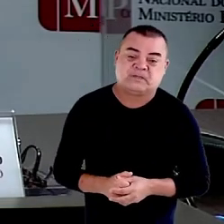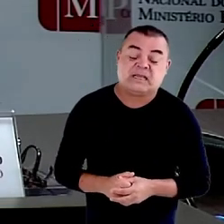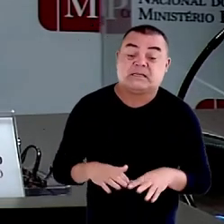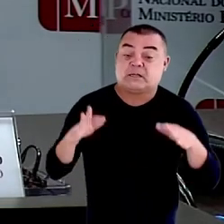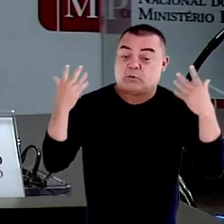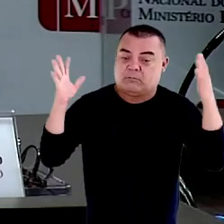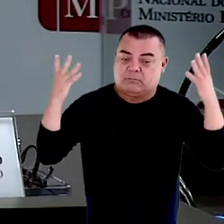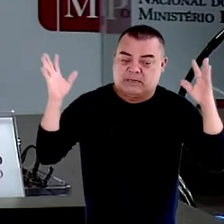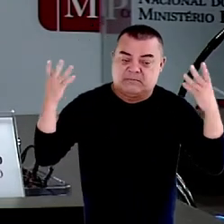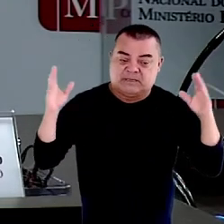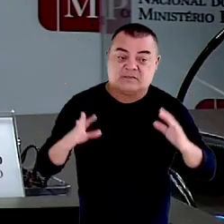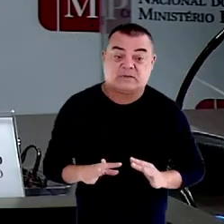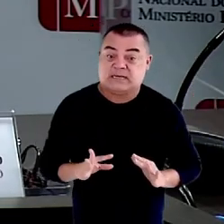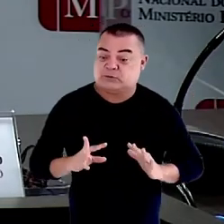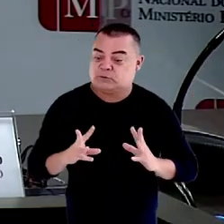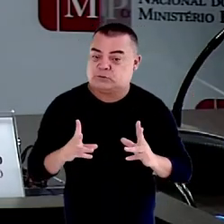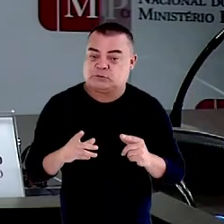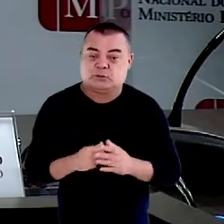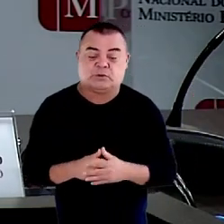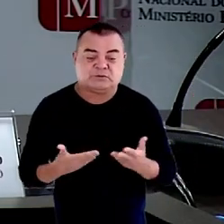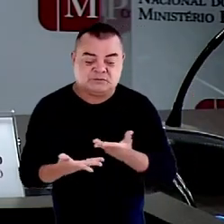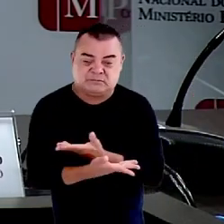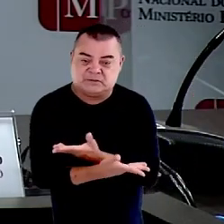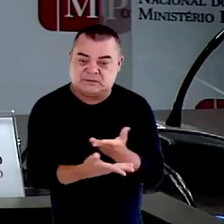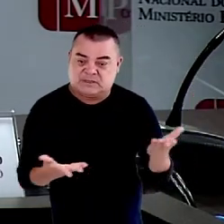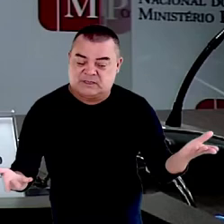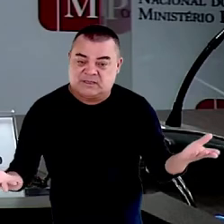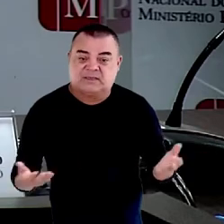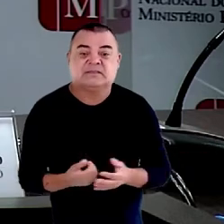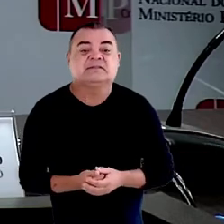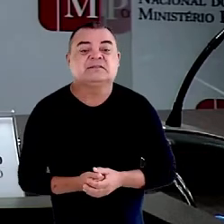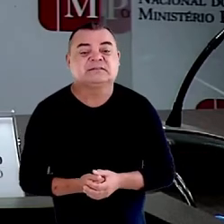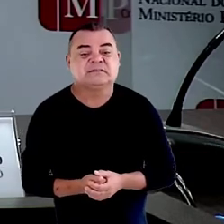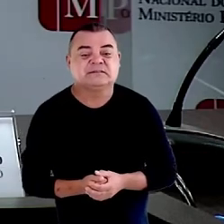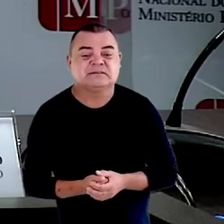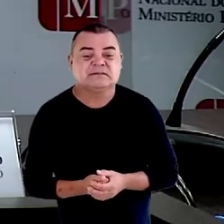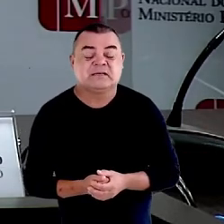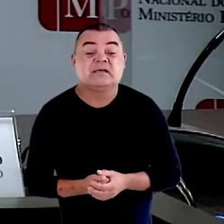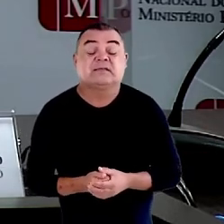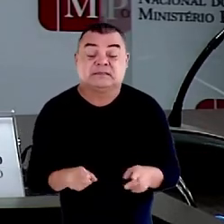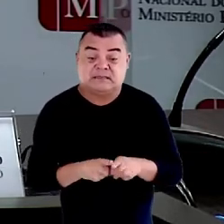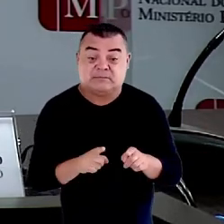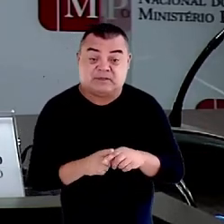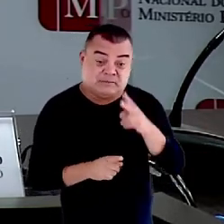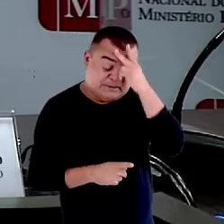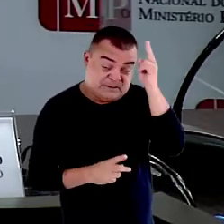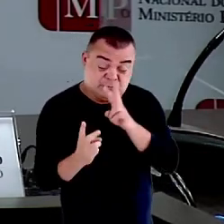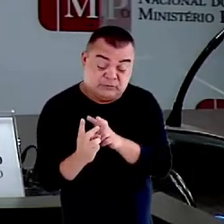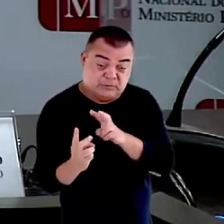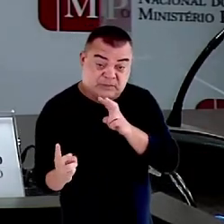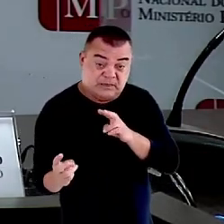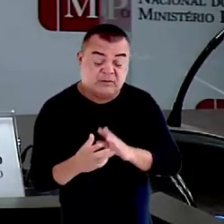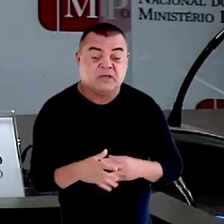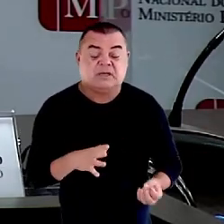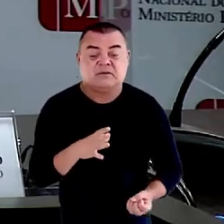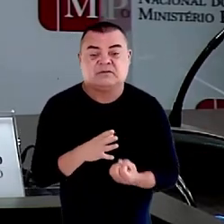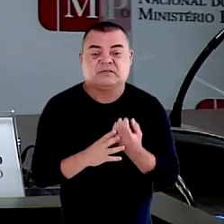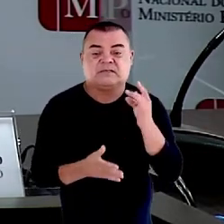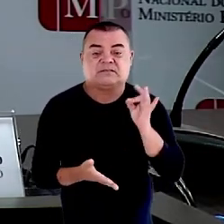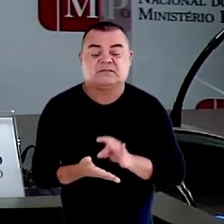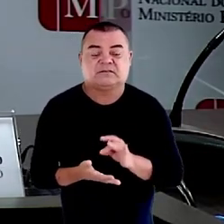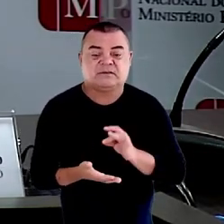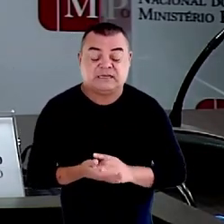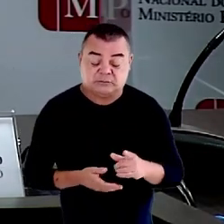parabenizo a todos vocês, aqui, o pessoal que está no virtual, pela iniciativa, de fato, tem um